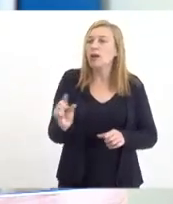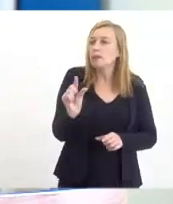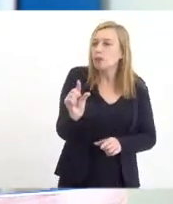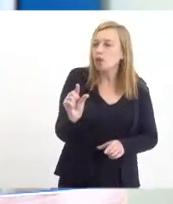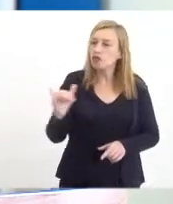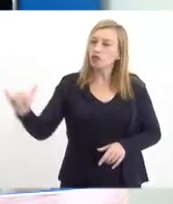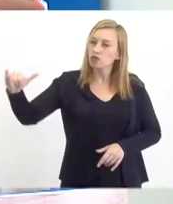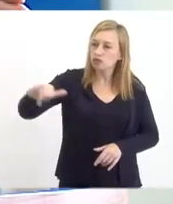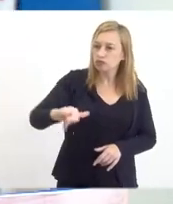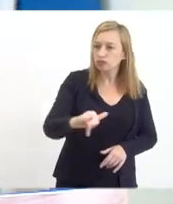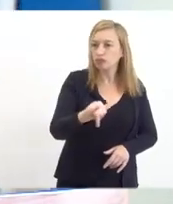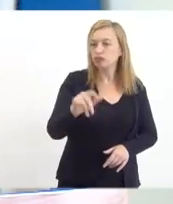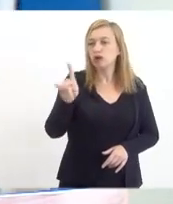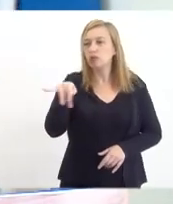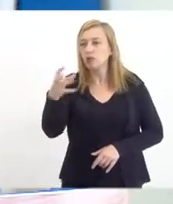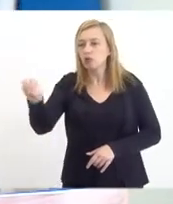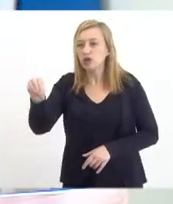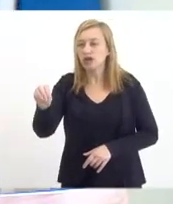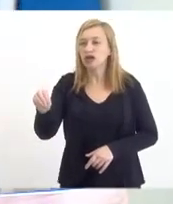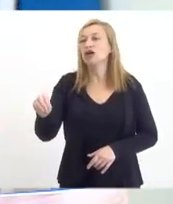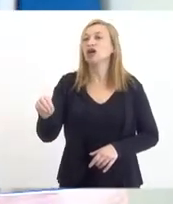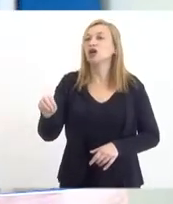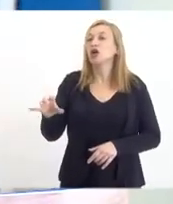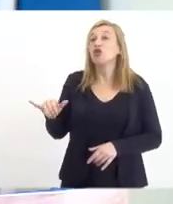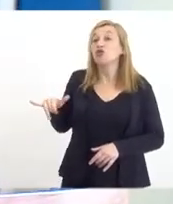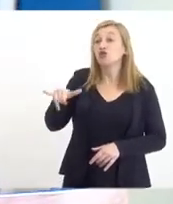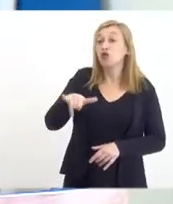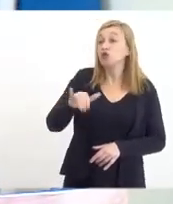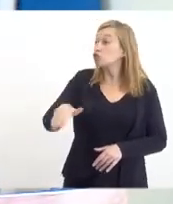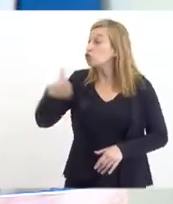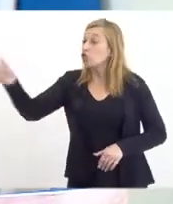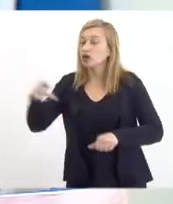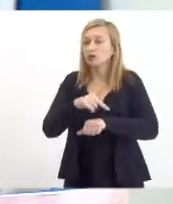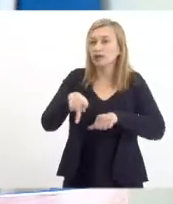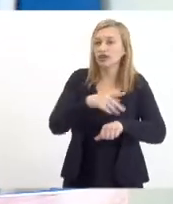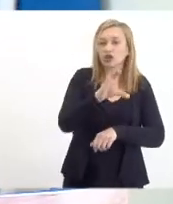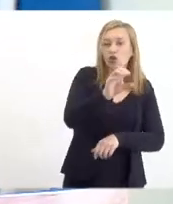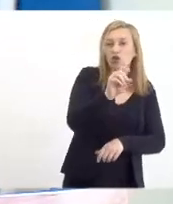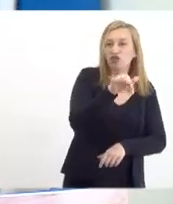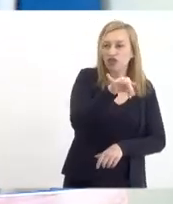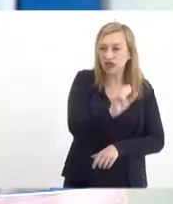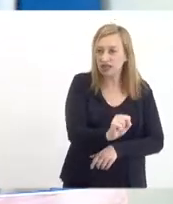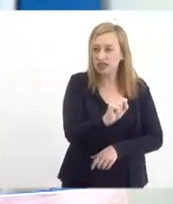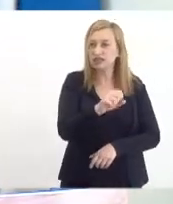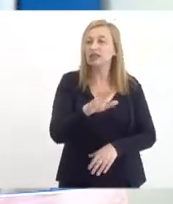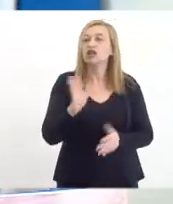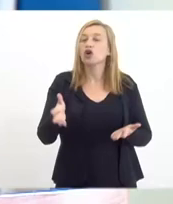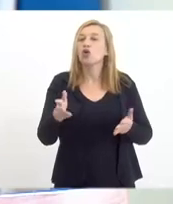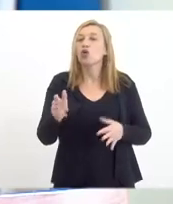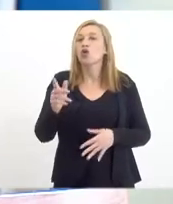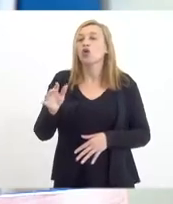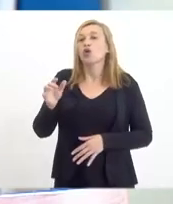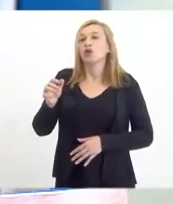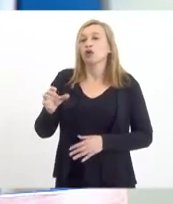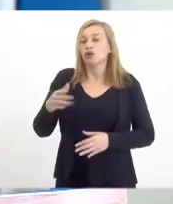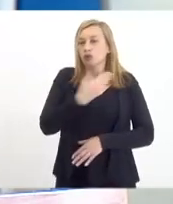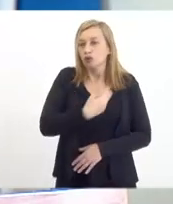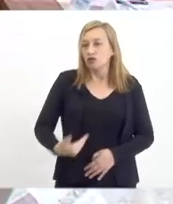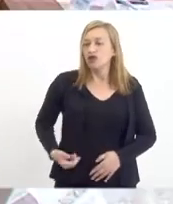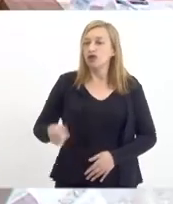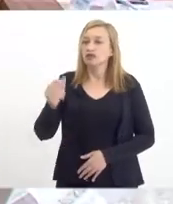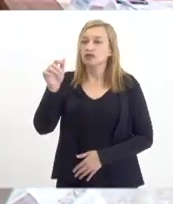Pampulha, voos internacionais vão para a Confins. O governo federal está fazendo uma licitação em que ele vai botar até voo